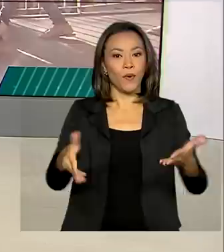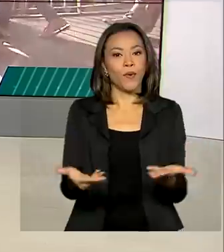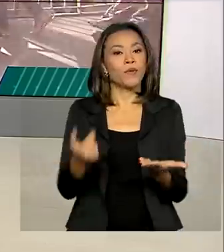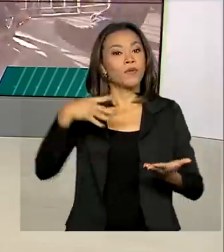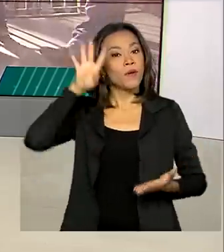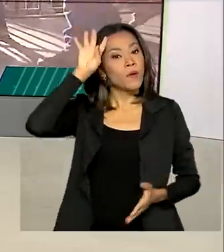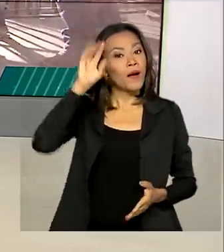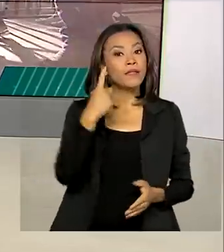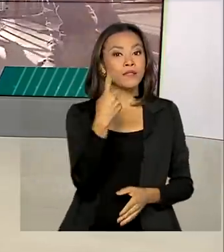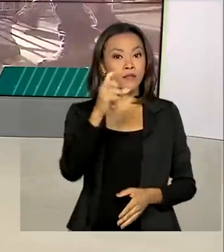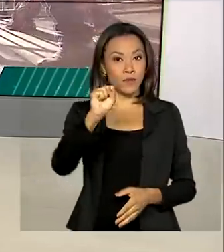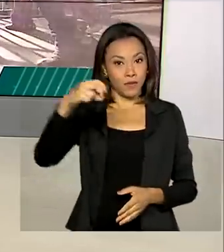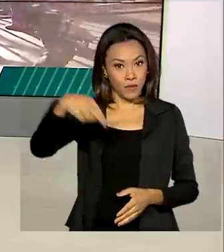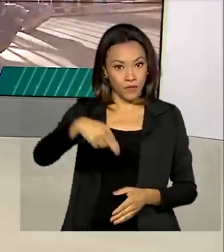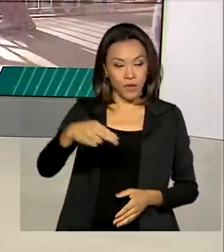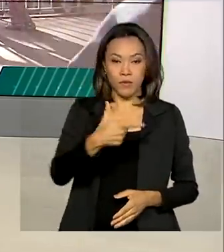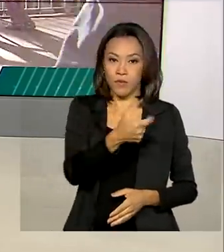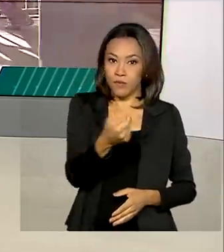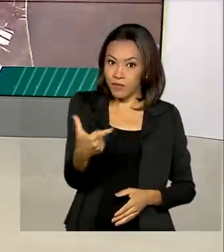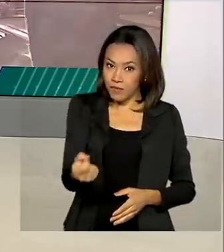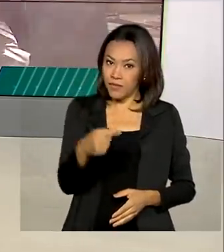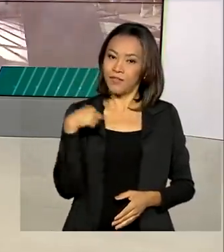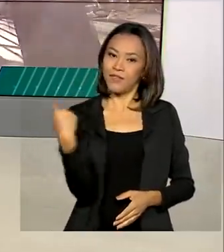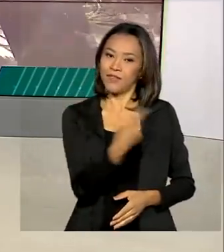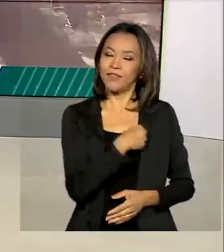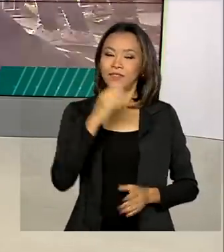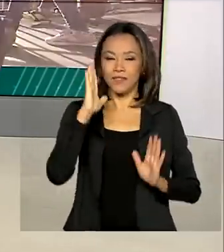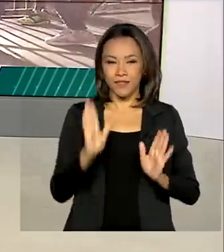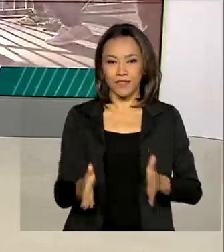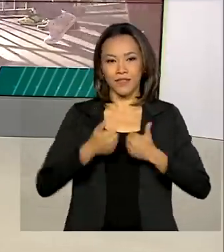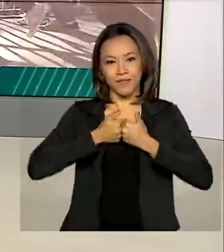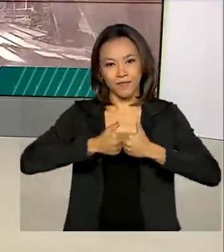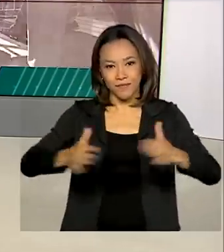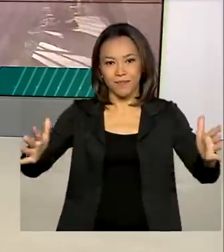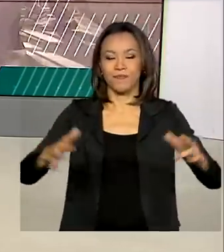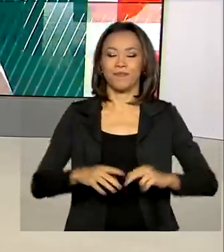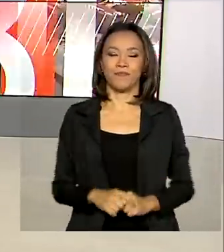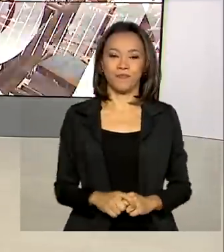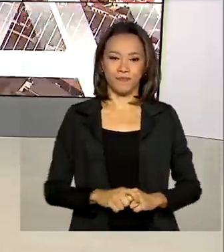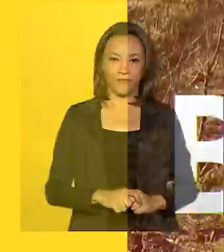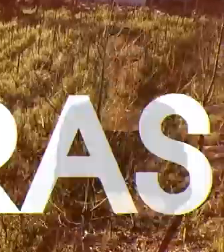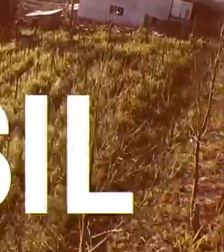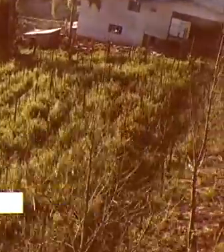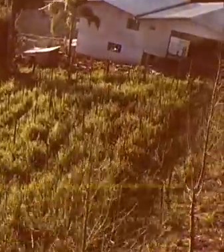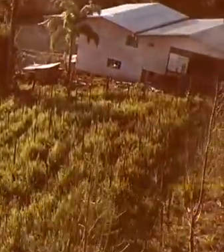quarta-feira, 18 de novembro de 2020. O Brasil em Dia já está no ar.